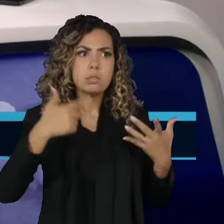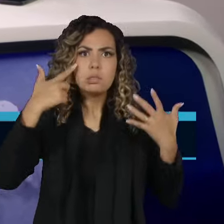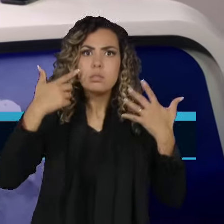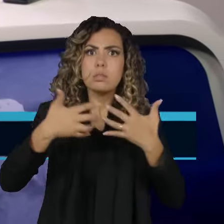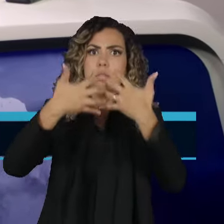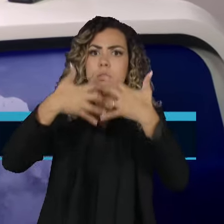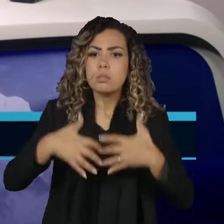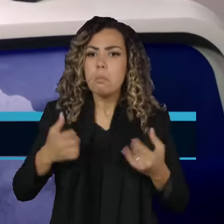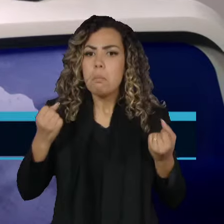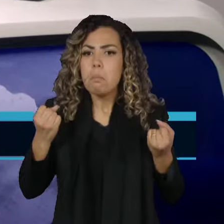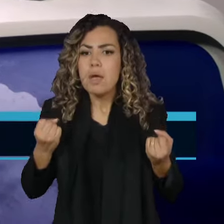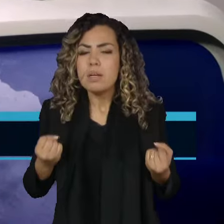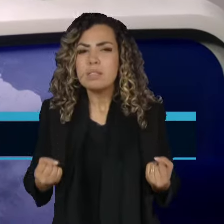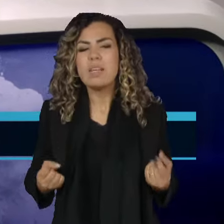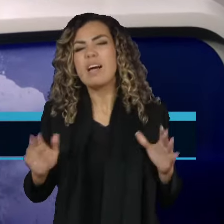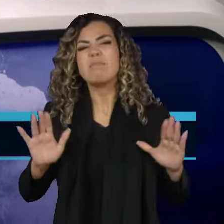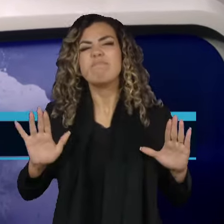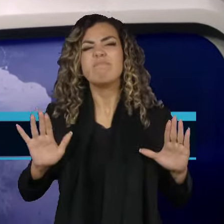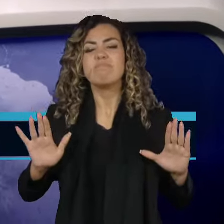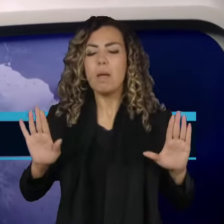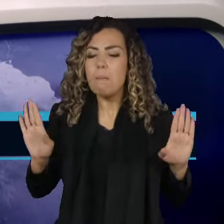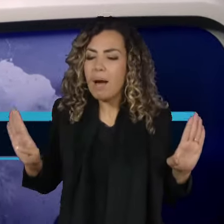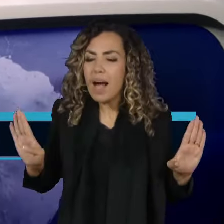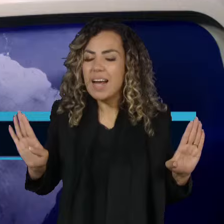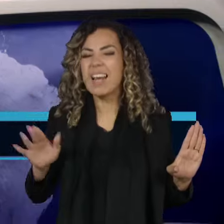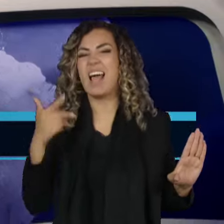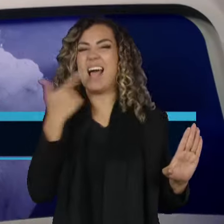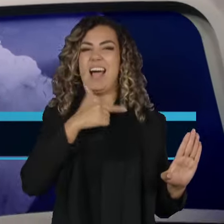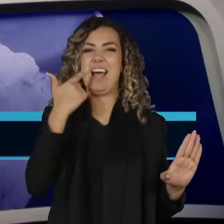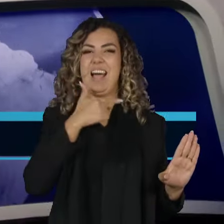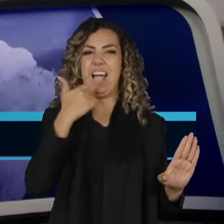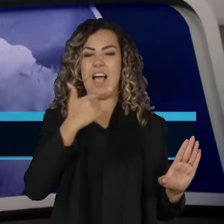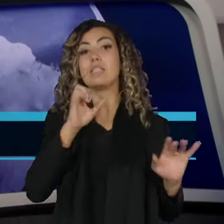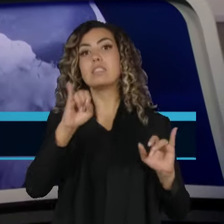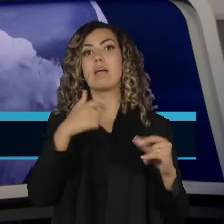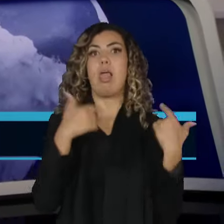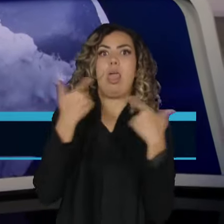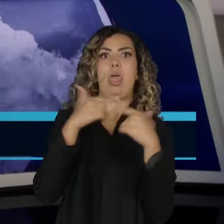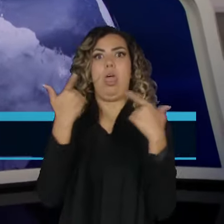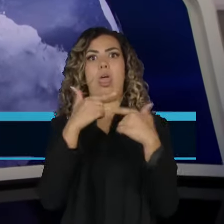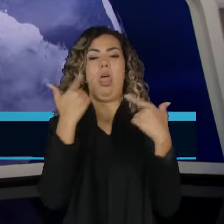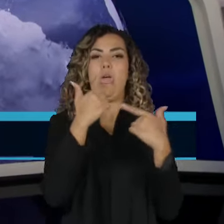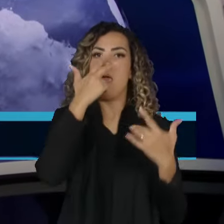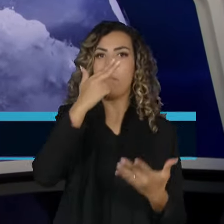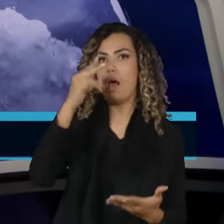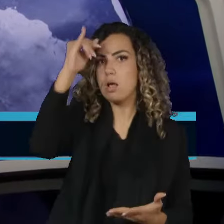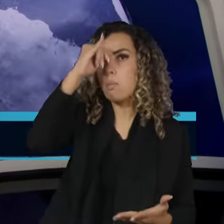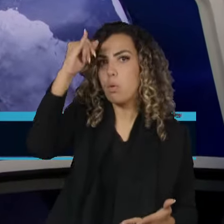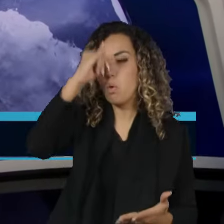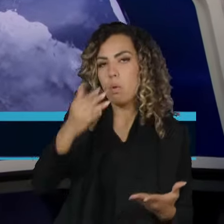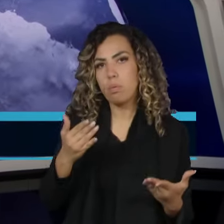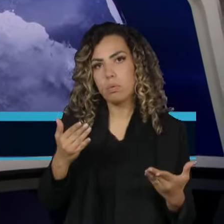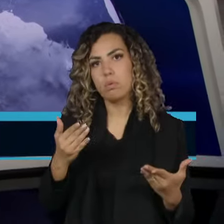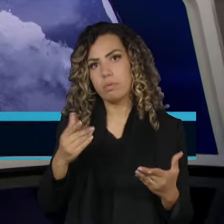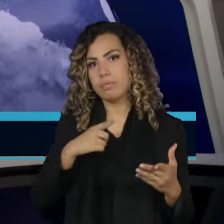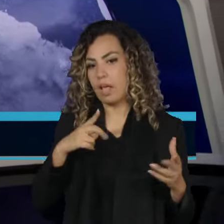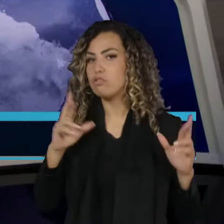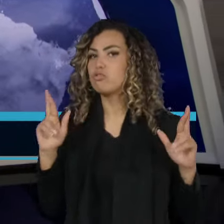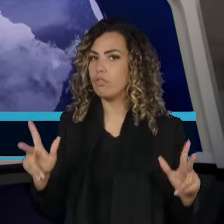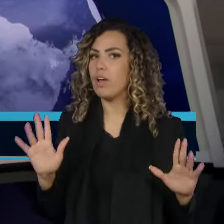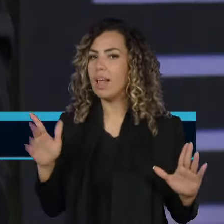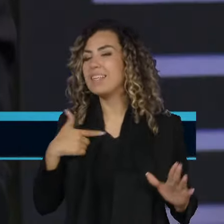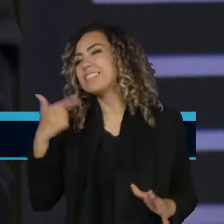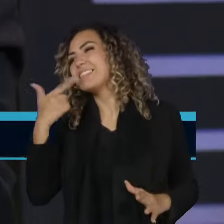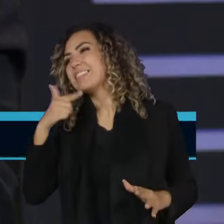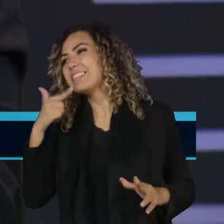o rir à toa, no sentido tonto, porque aí fica ridículo. Há uma diferença entre ser risível e ser ridículo. Uma coisa